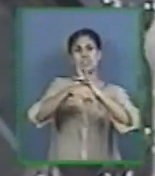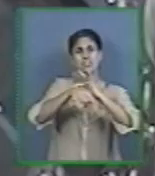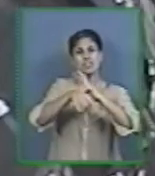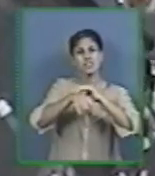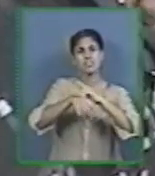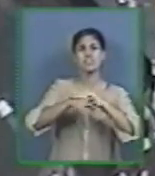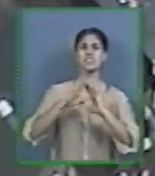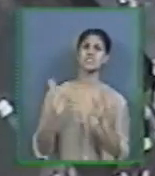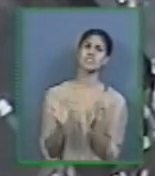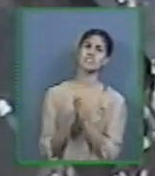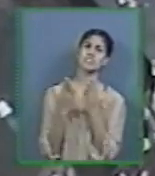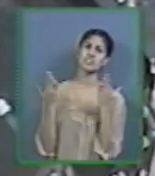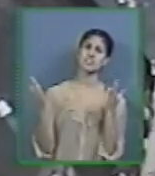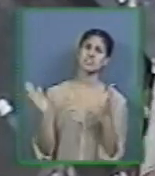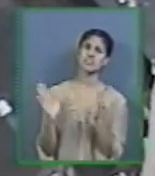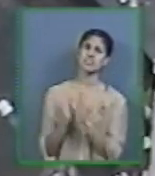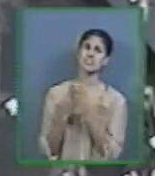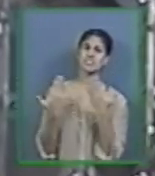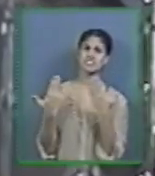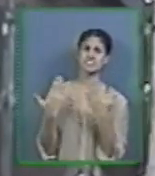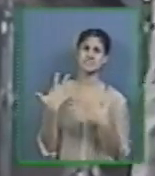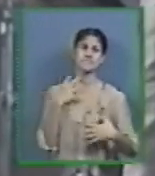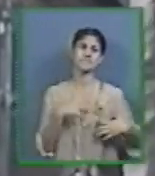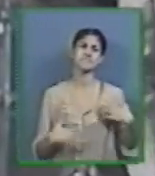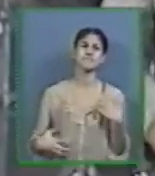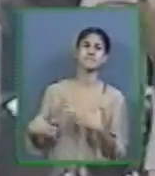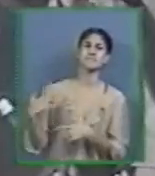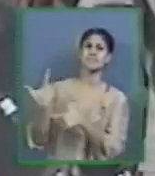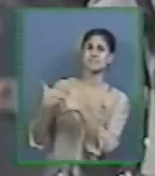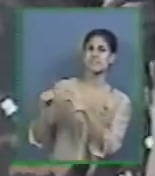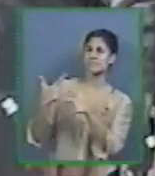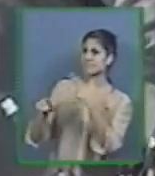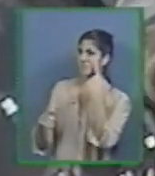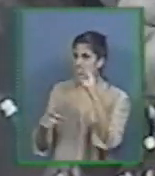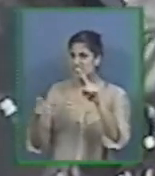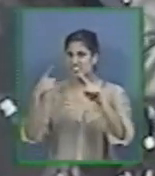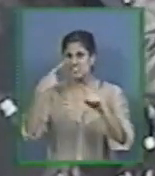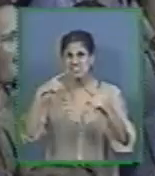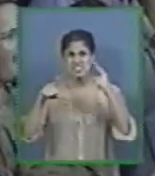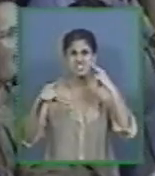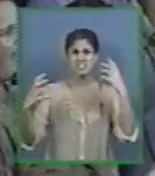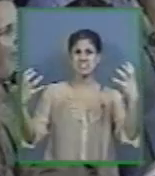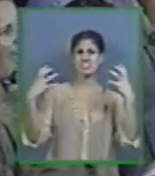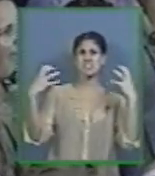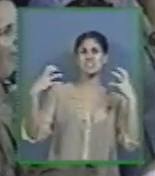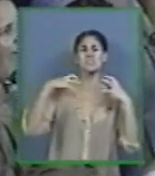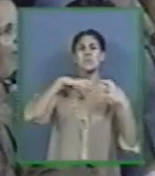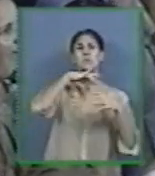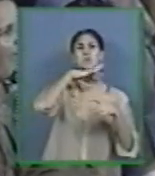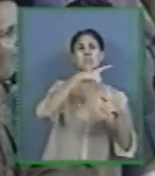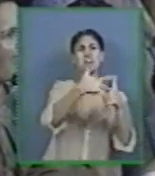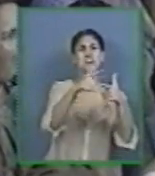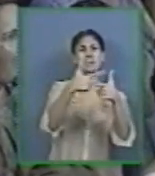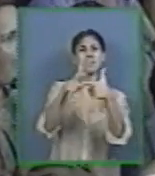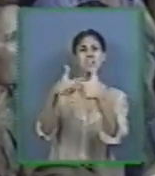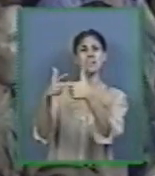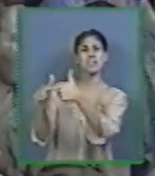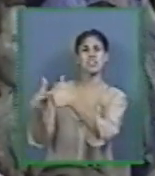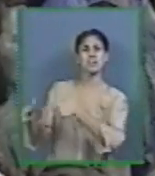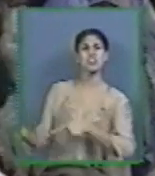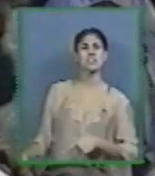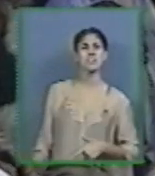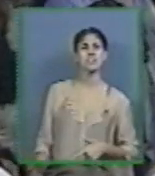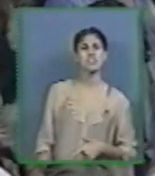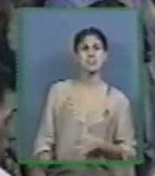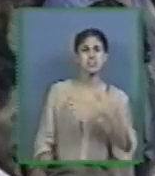perturbadas, problemáticas, desesperadas, aflitas Algumas fazendo até